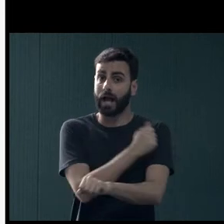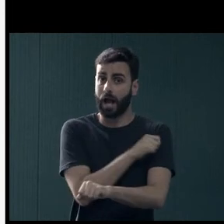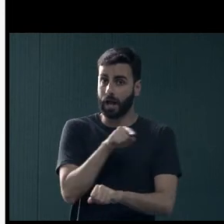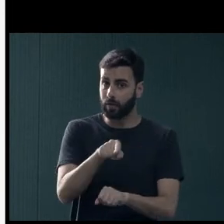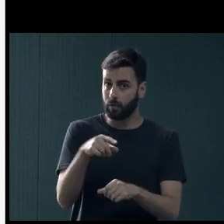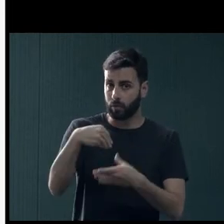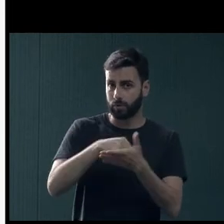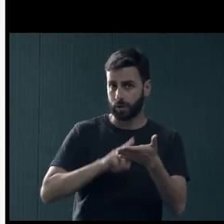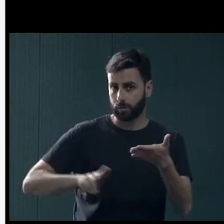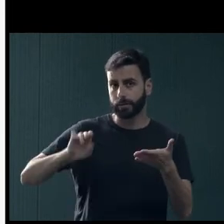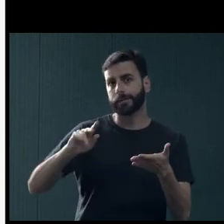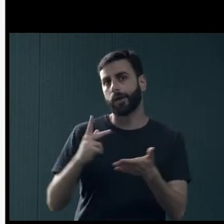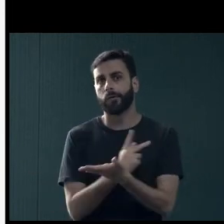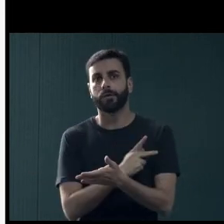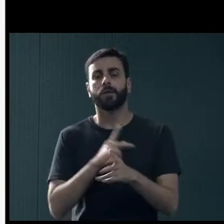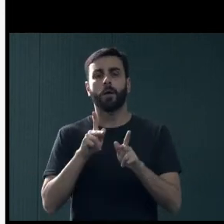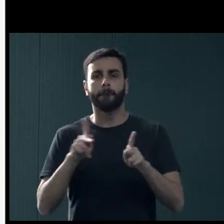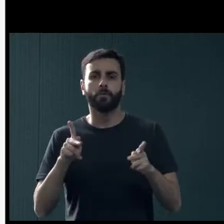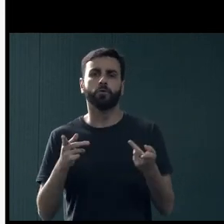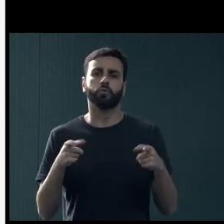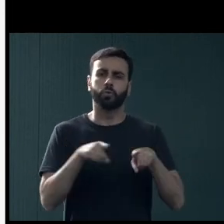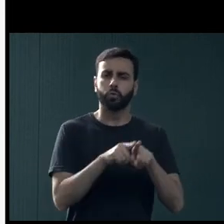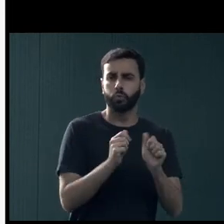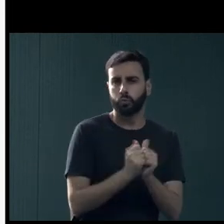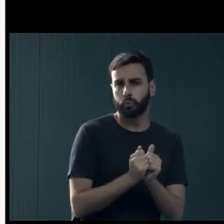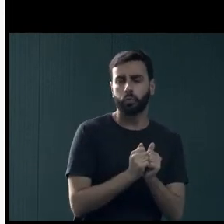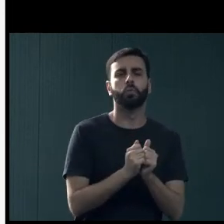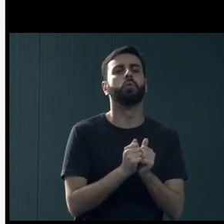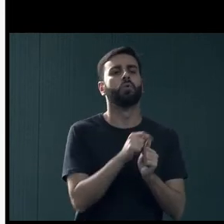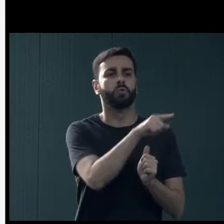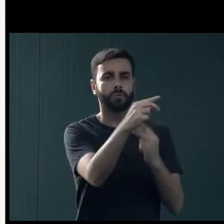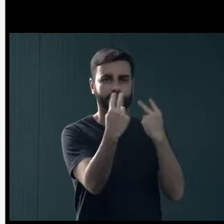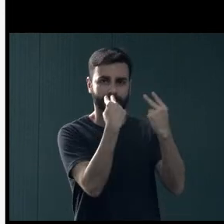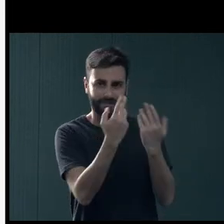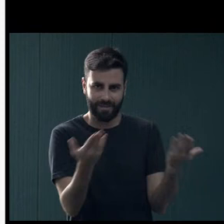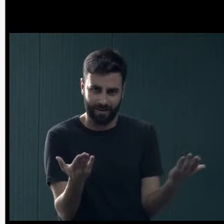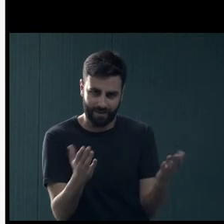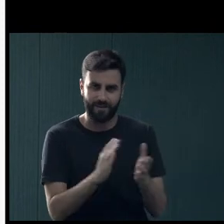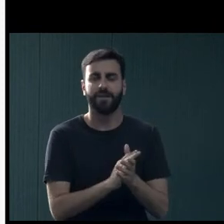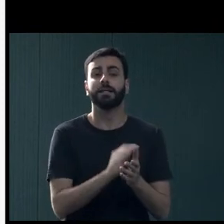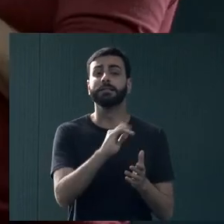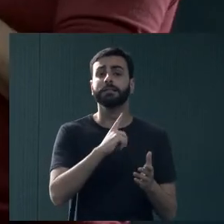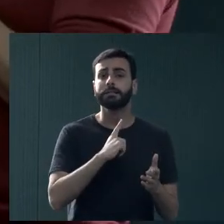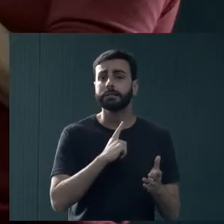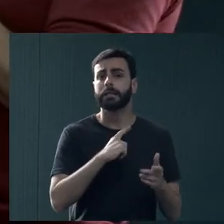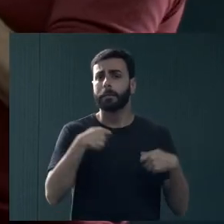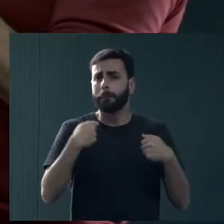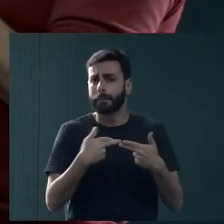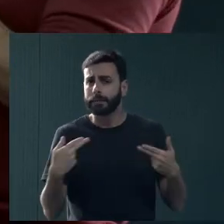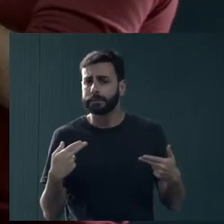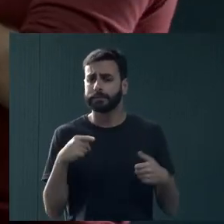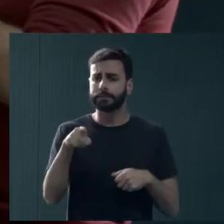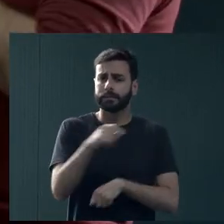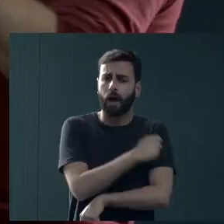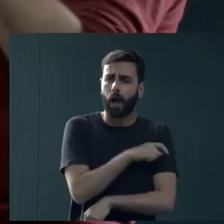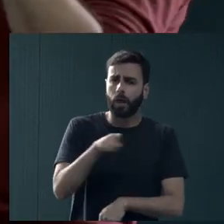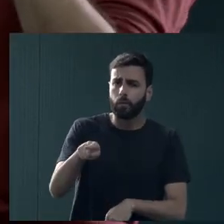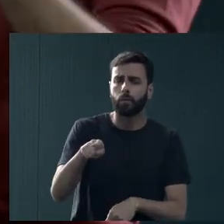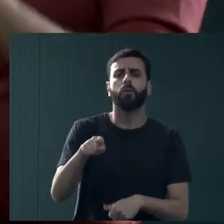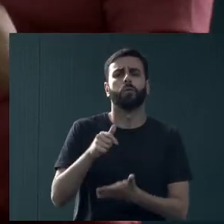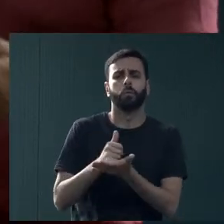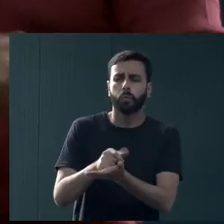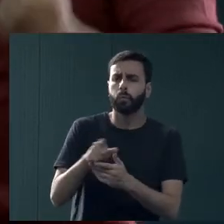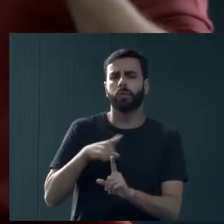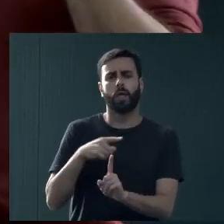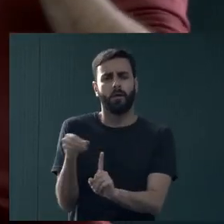algum professor que esteja nos acompanhando ou que vai assistir essa gravação, que tiver alguma demanda de auxílio, alguma questão